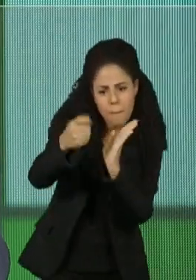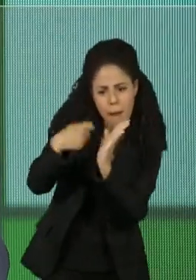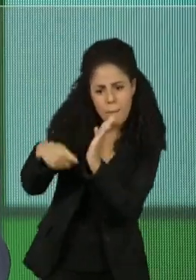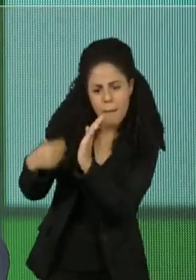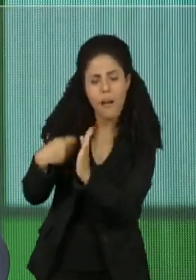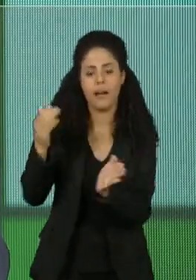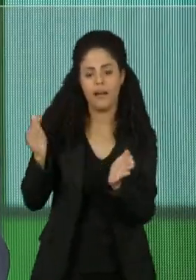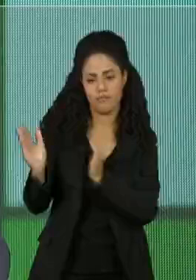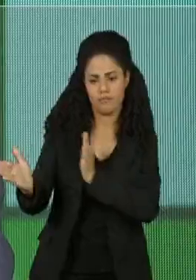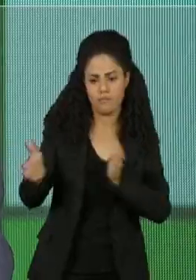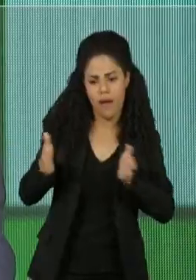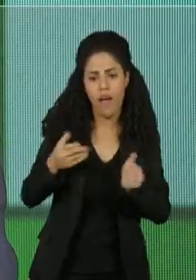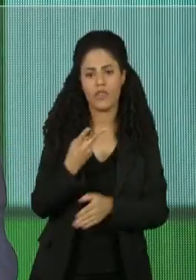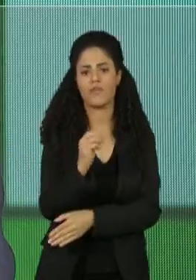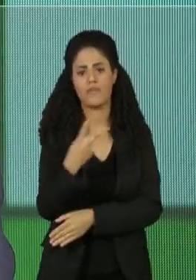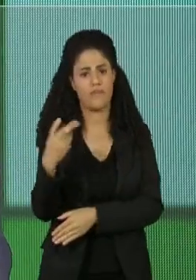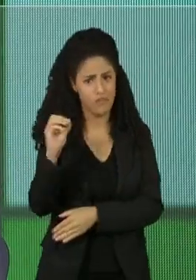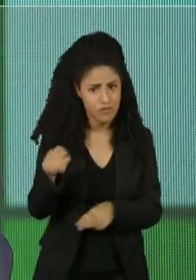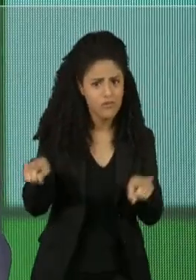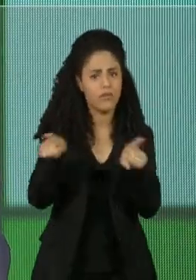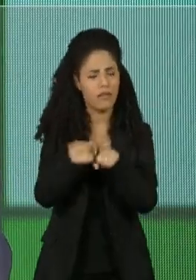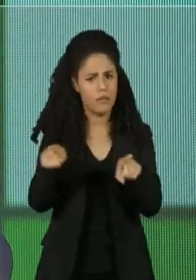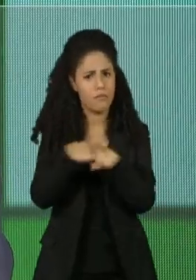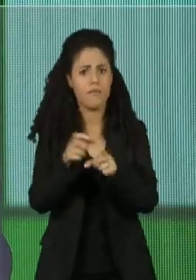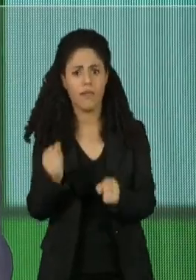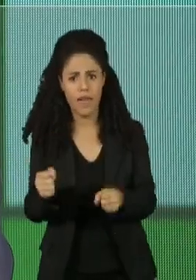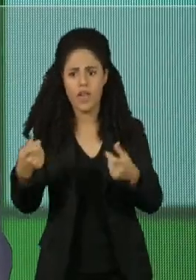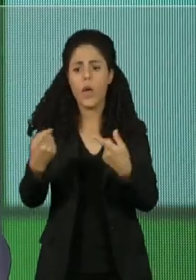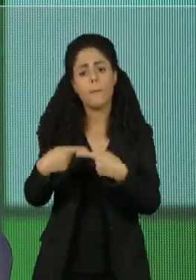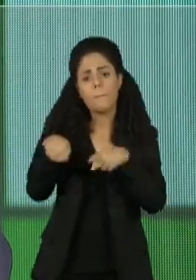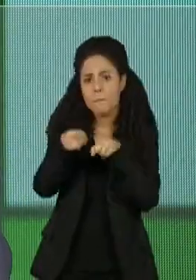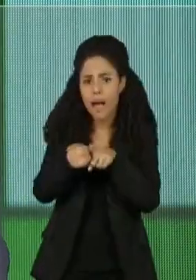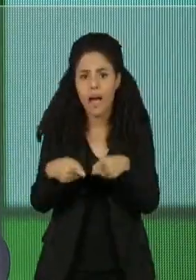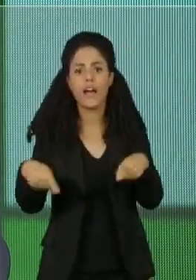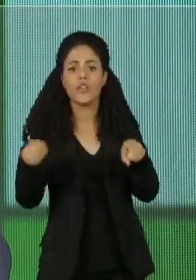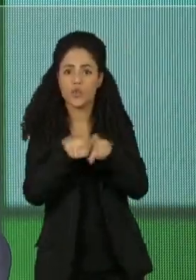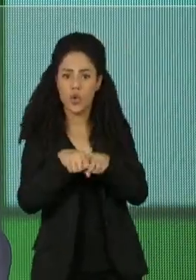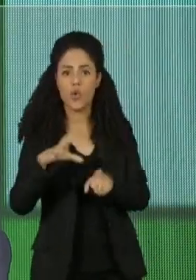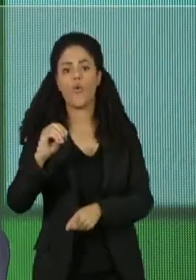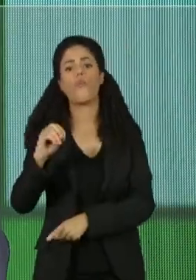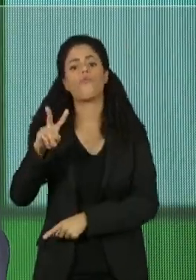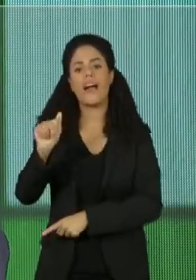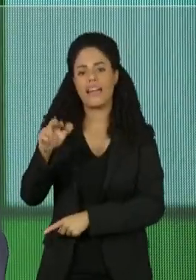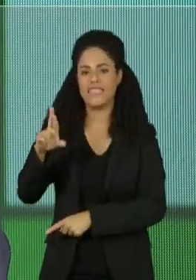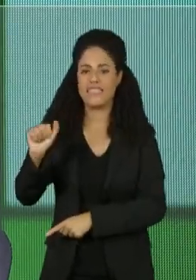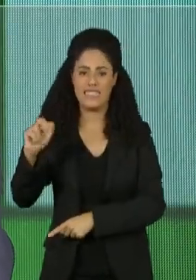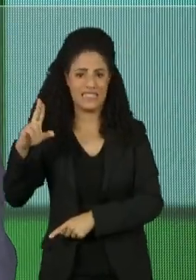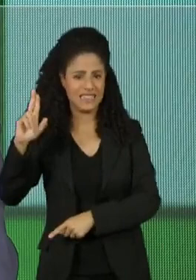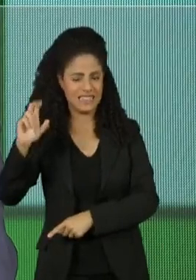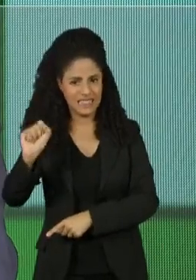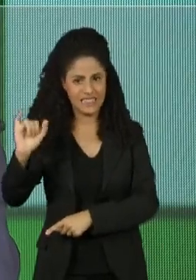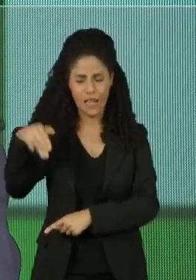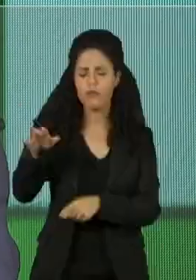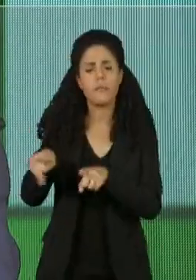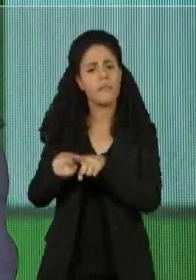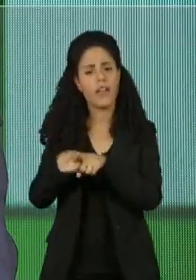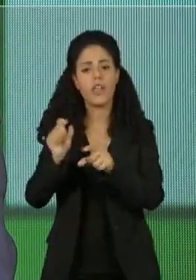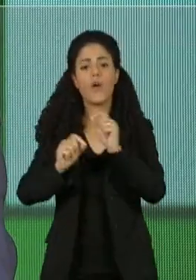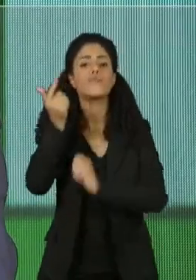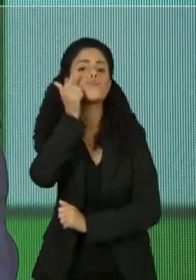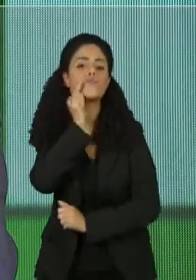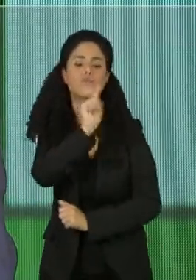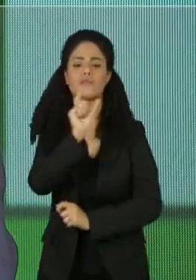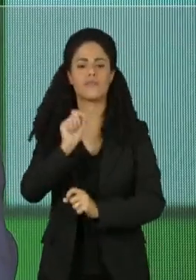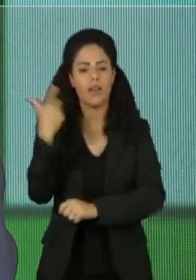2020, com o consórcio Covaxin Facility. Nós conseguimos